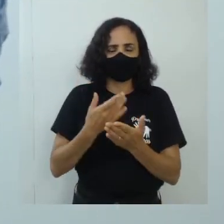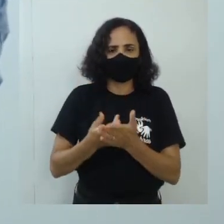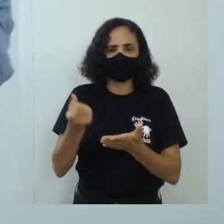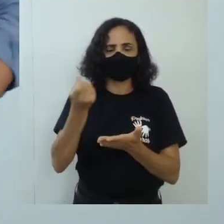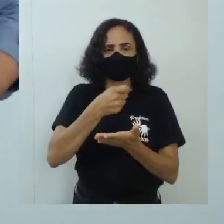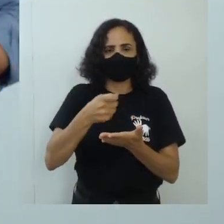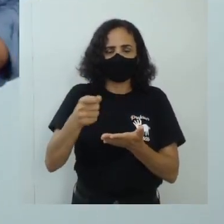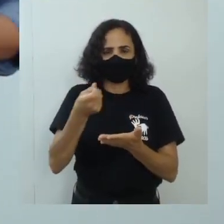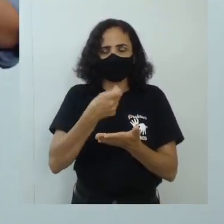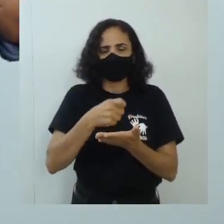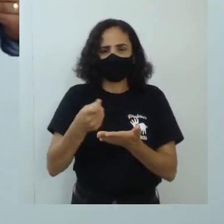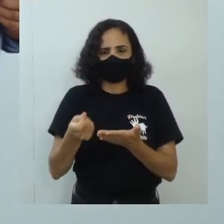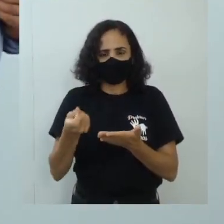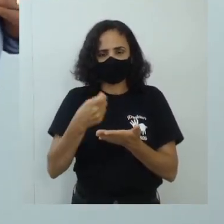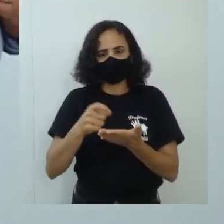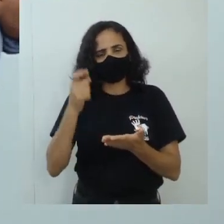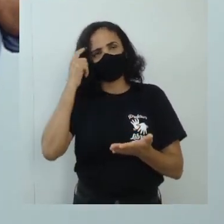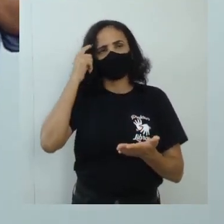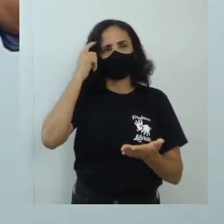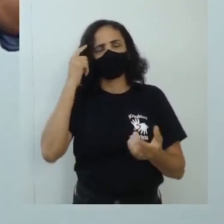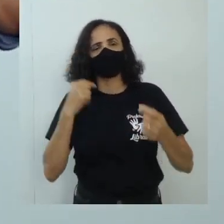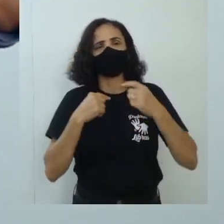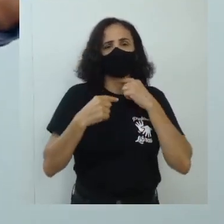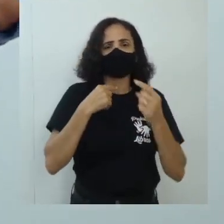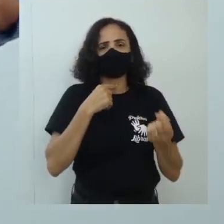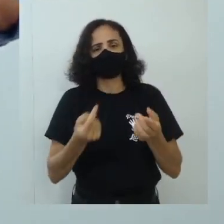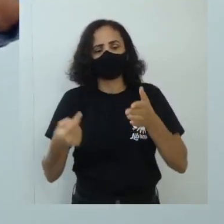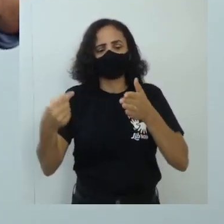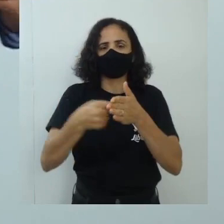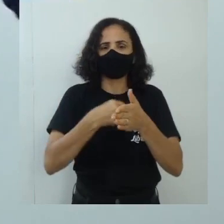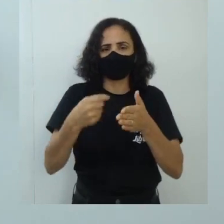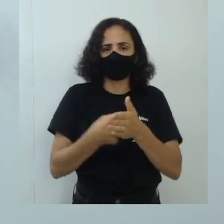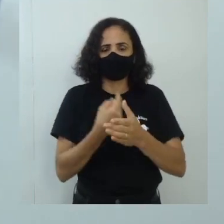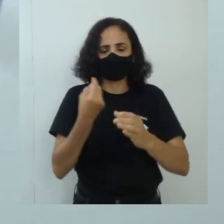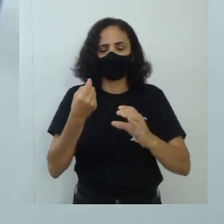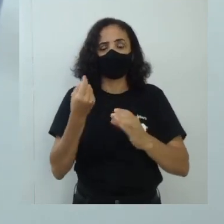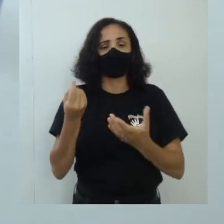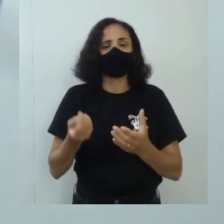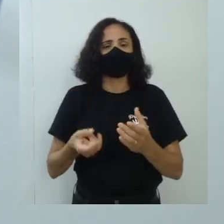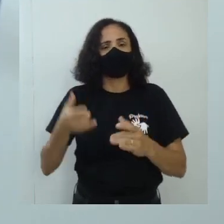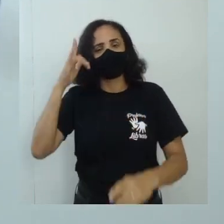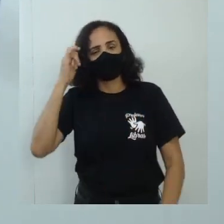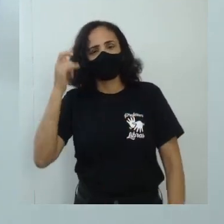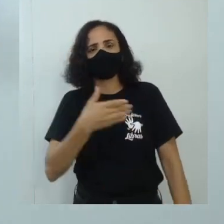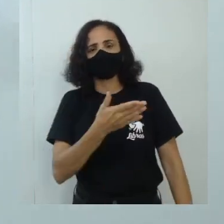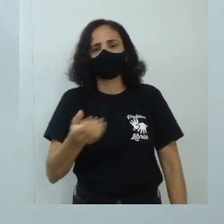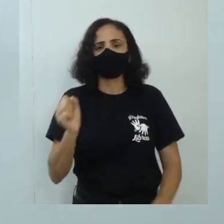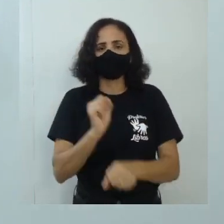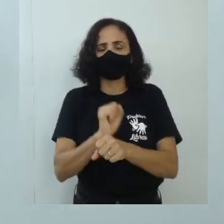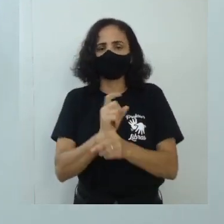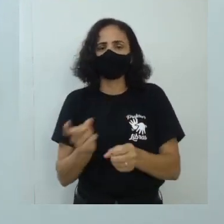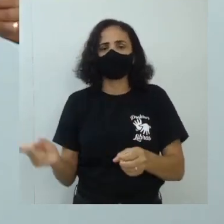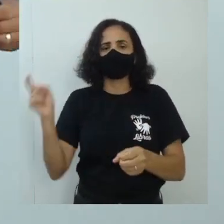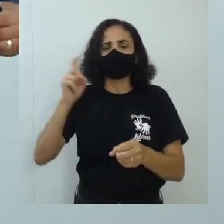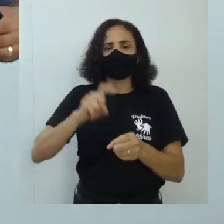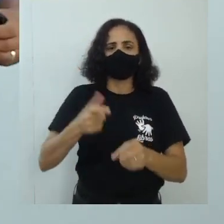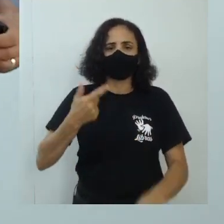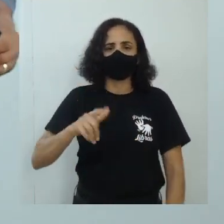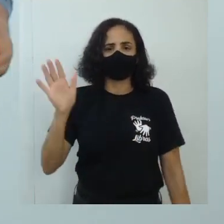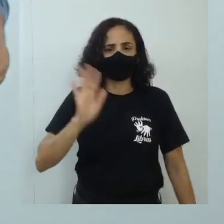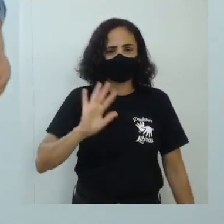anotações tirem suas dúvidas que forem necessárias entra lá no nosso Instagram estamos no seu aguardo daqui a pouco a gente volta